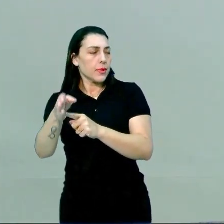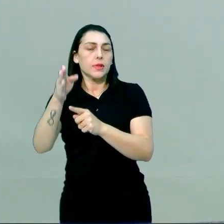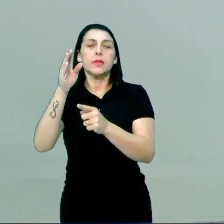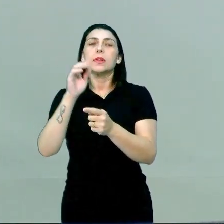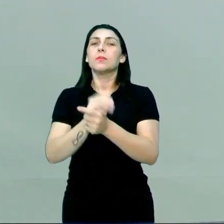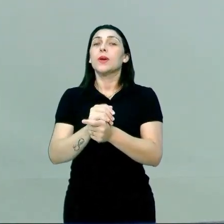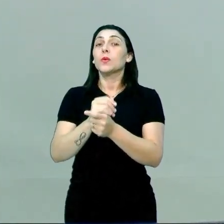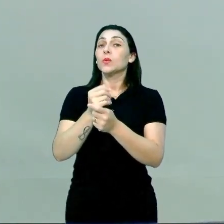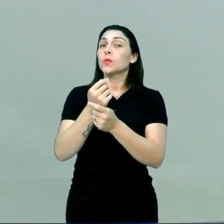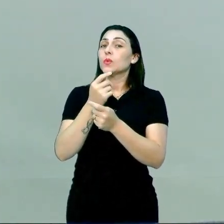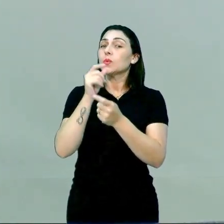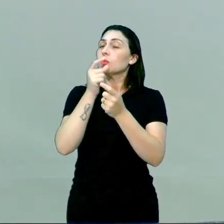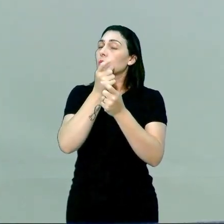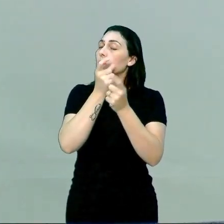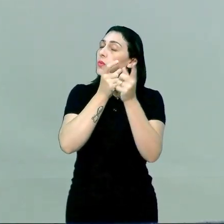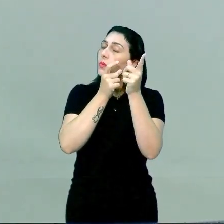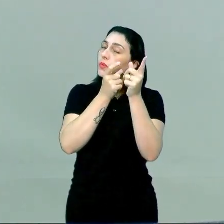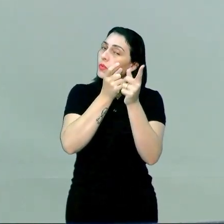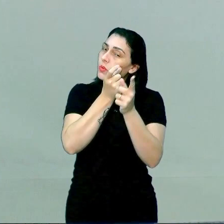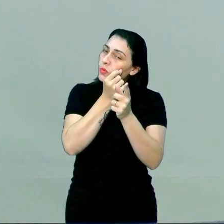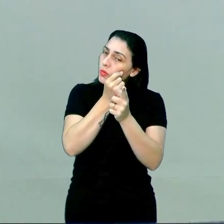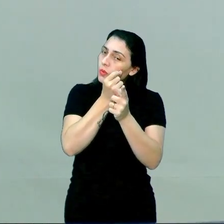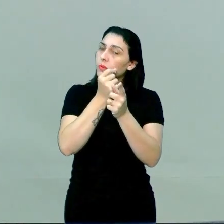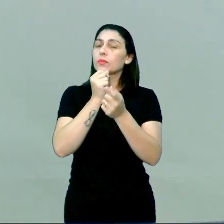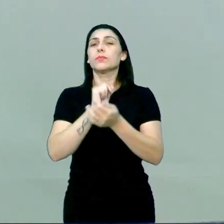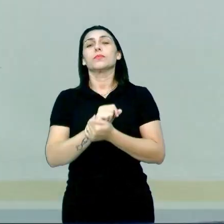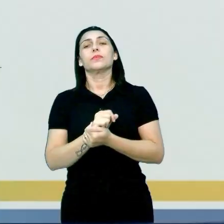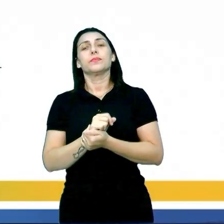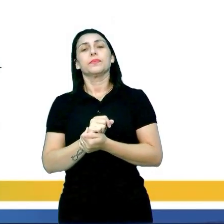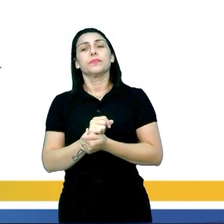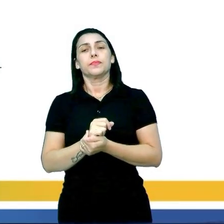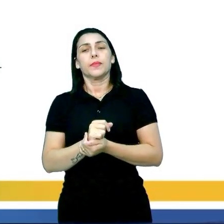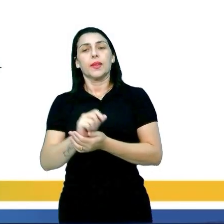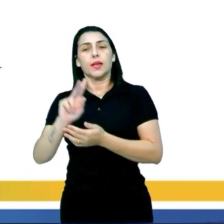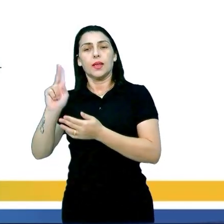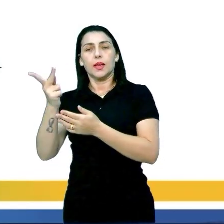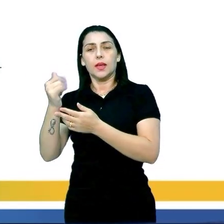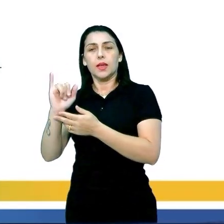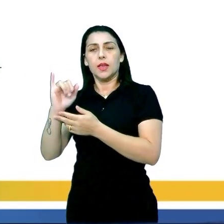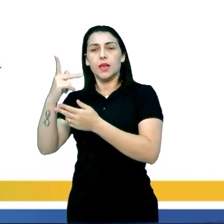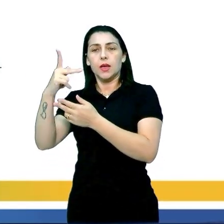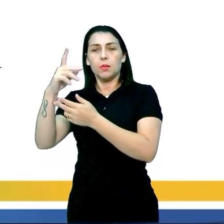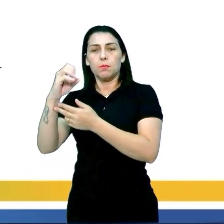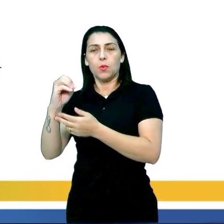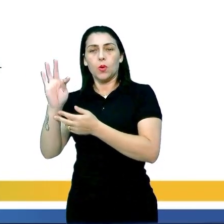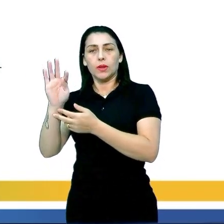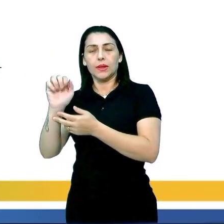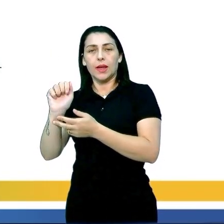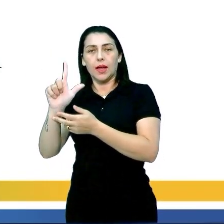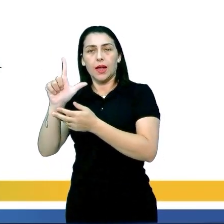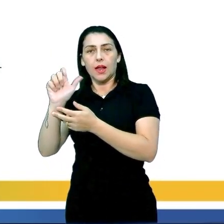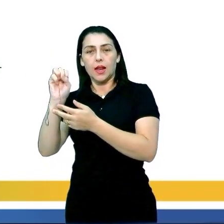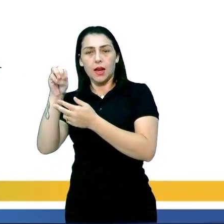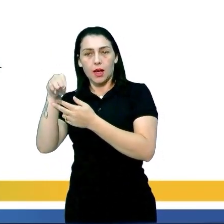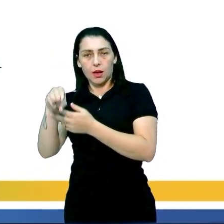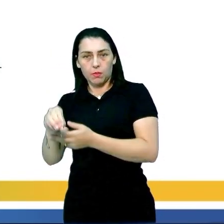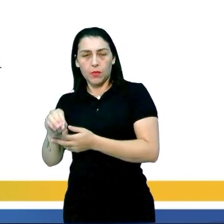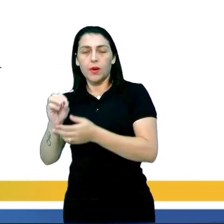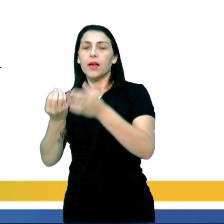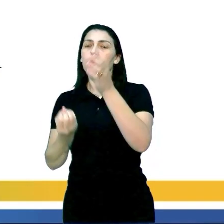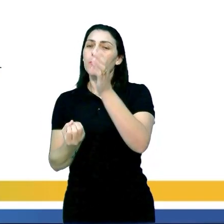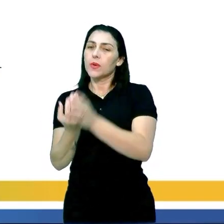é a regulação do sono, tá certo? Aqui, na sequência, temos a glândula hipotálamo. É